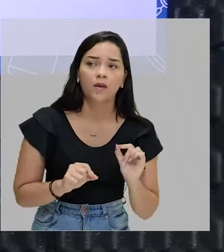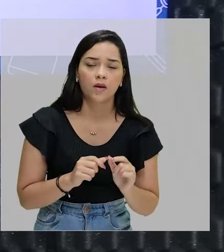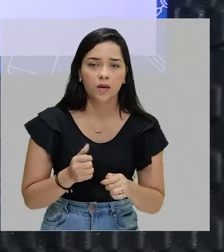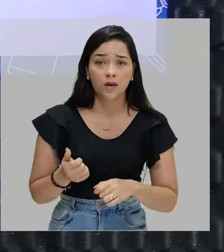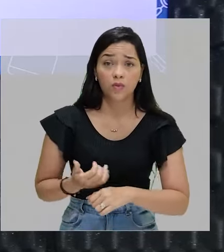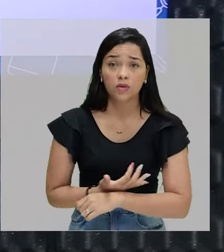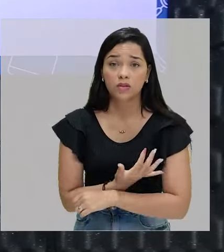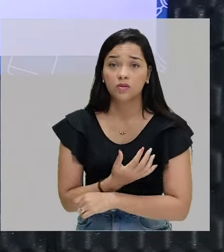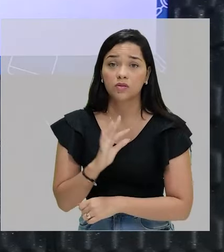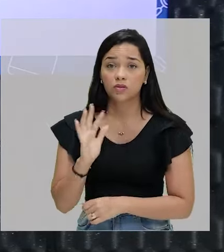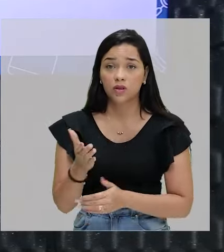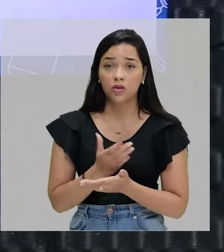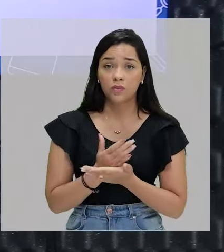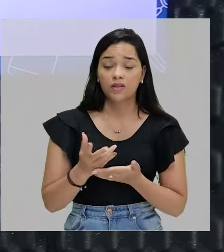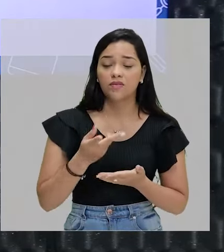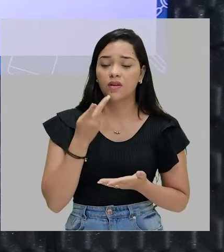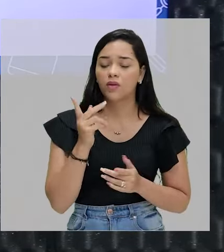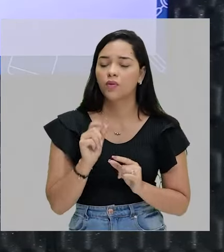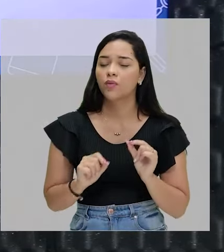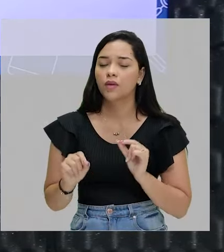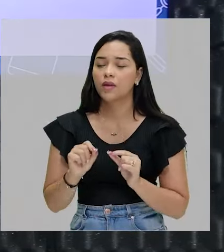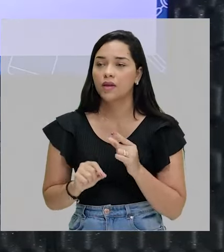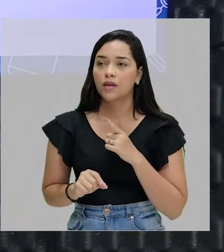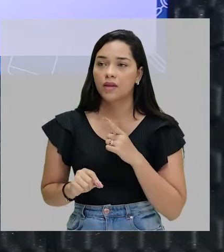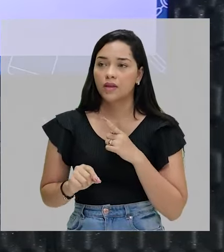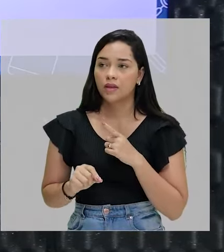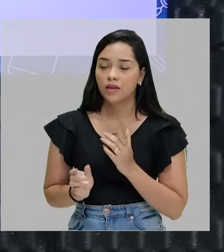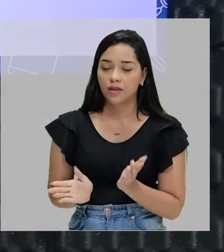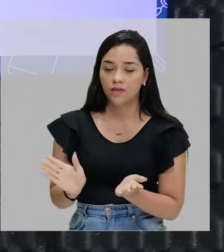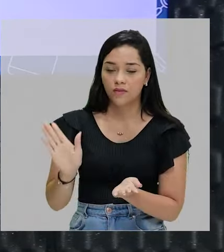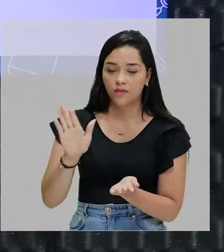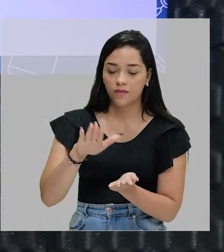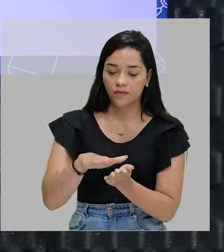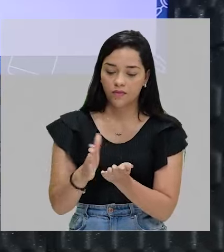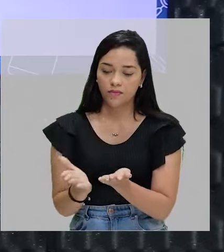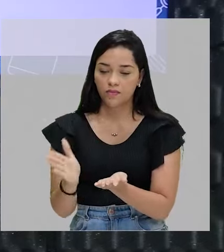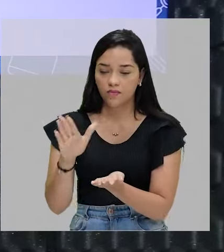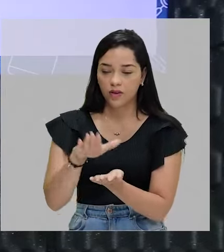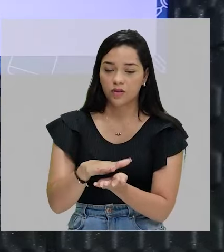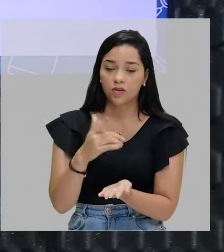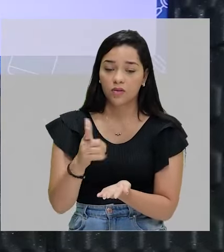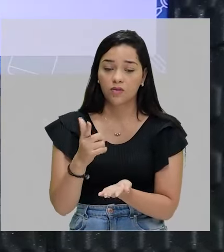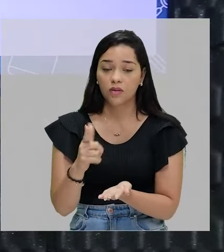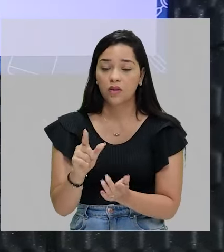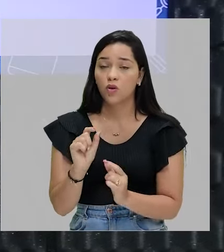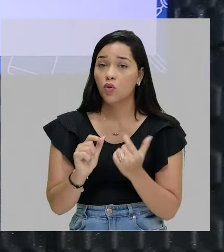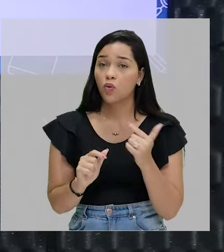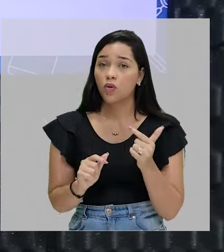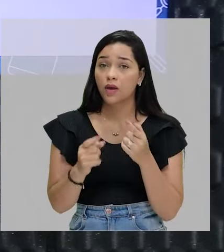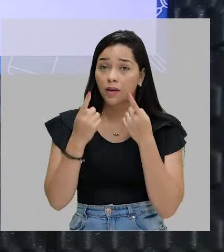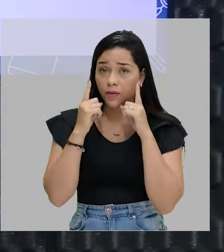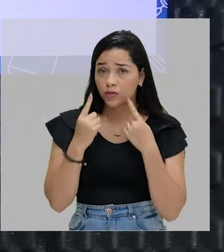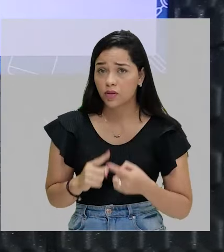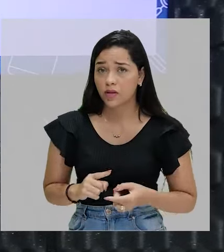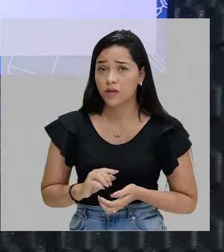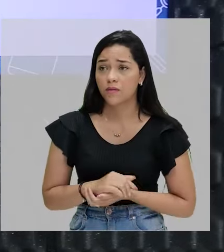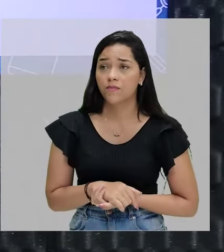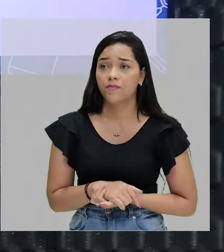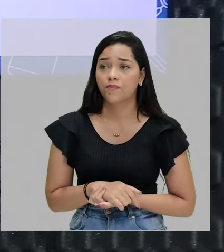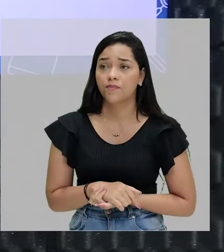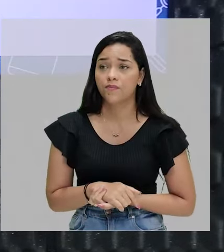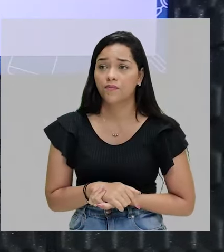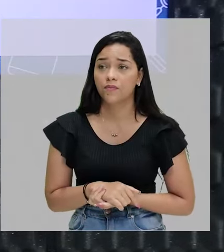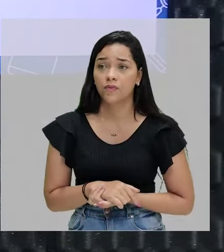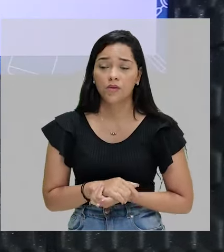emoção. Então, ele já começa dizendo aqui, Fecha o meu livro se por agora não tens motivo nenhum de pranto. Então,